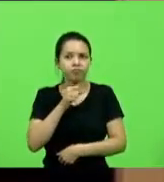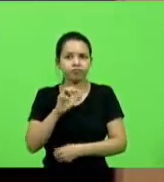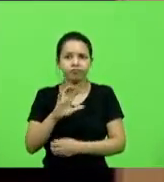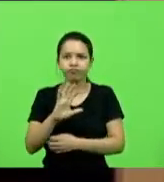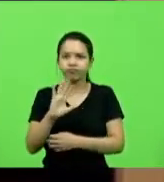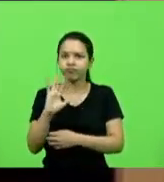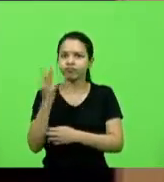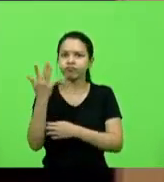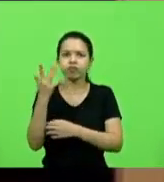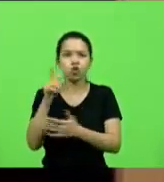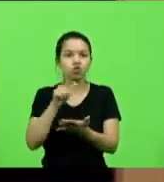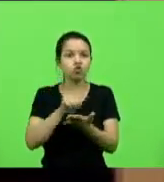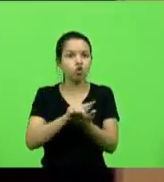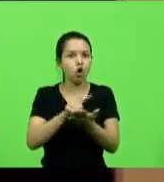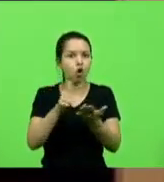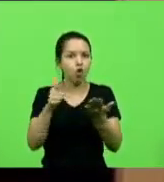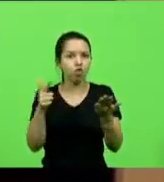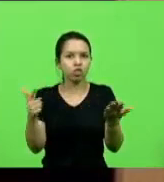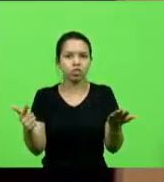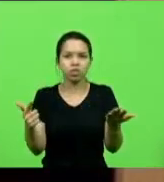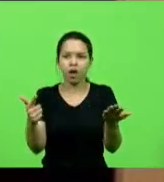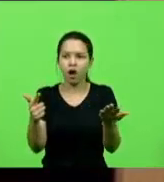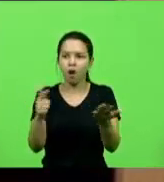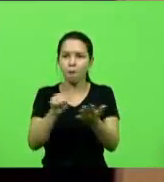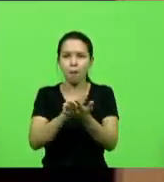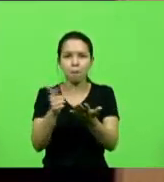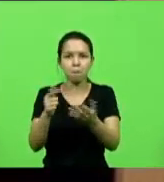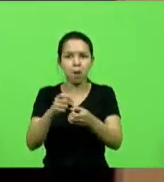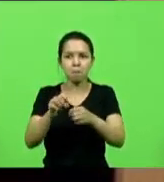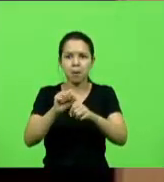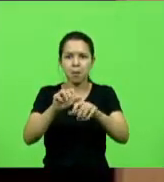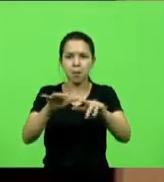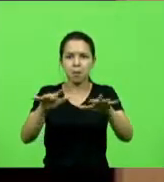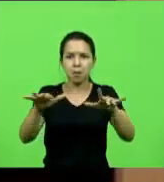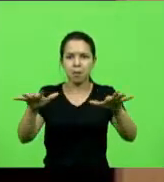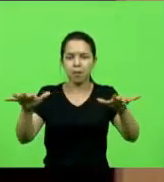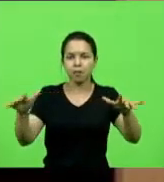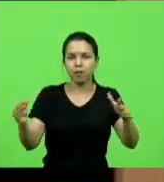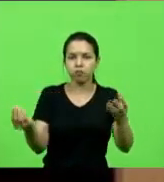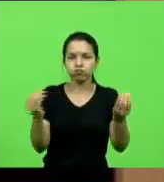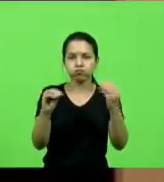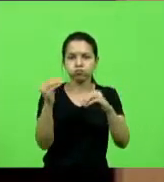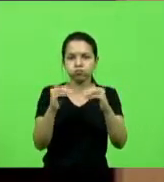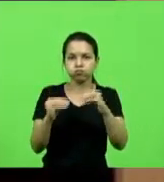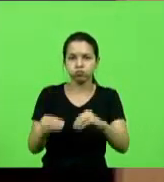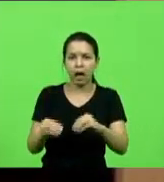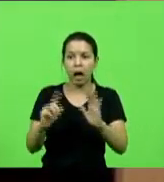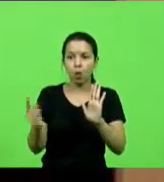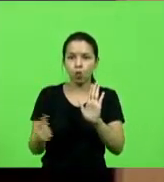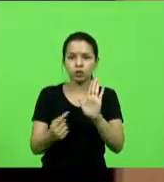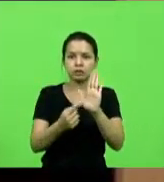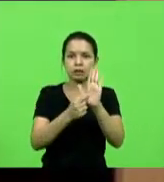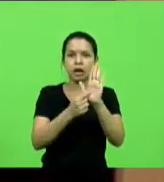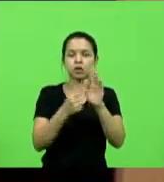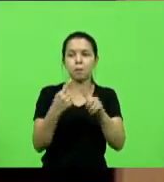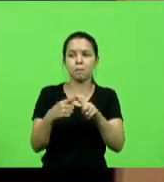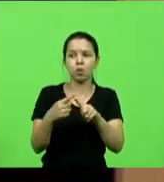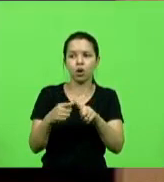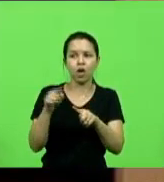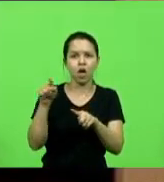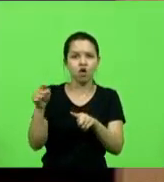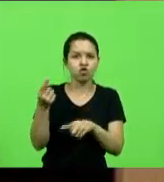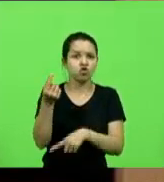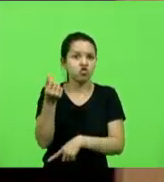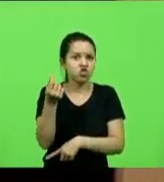acusado por milhões que seriam teriam sido desviados